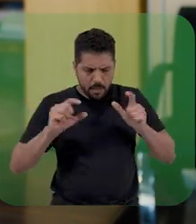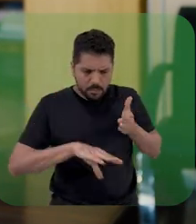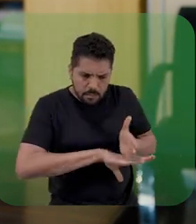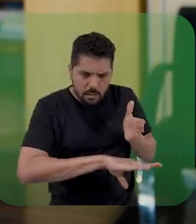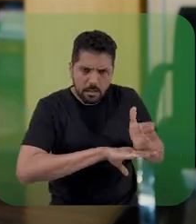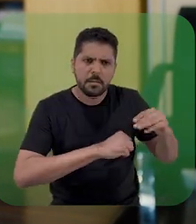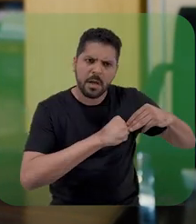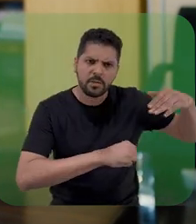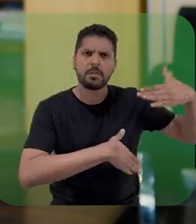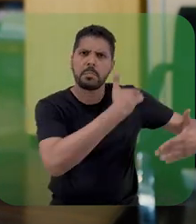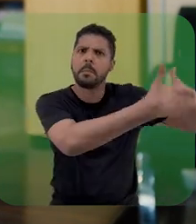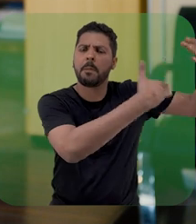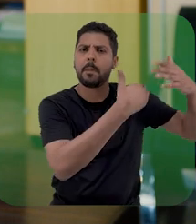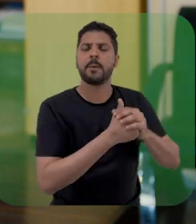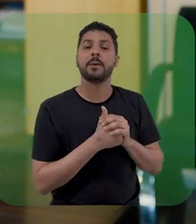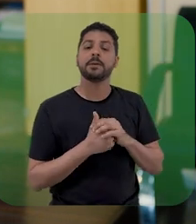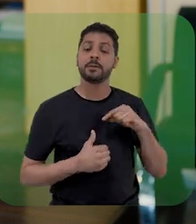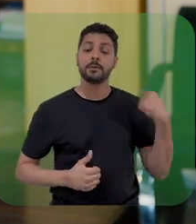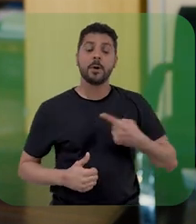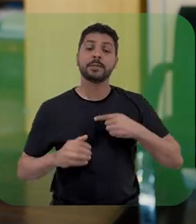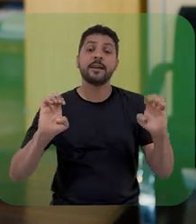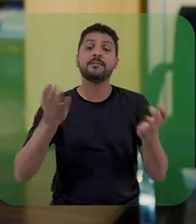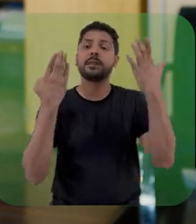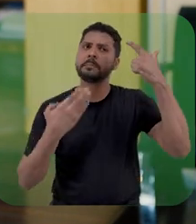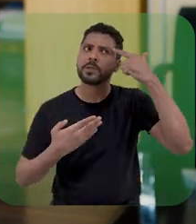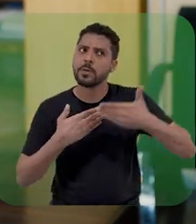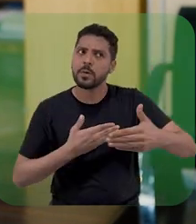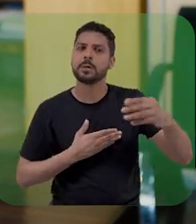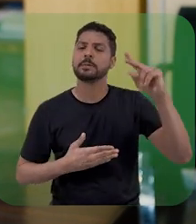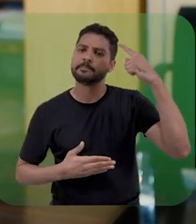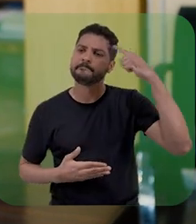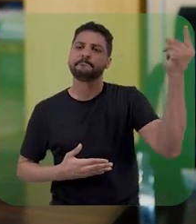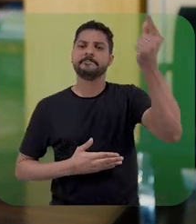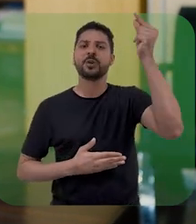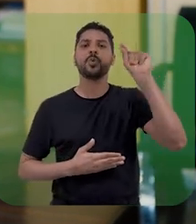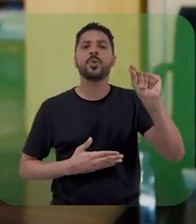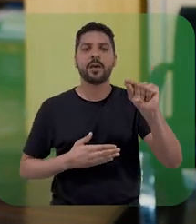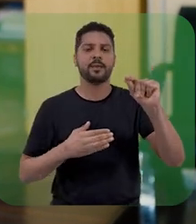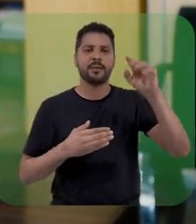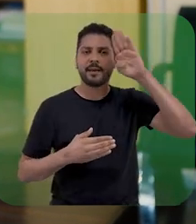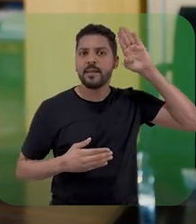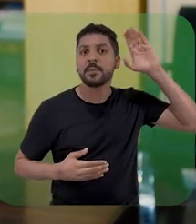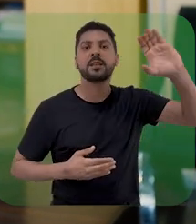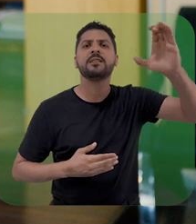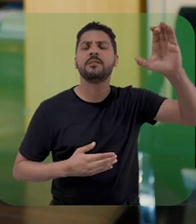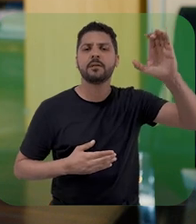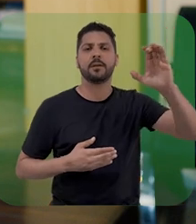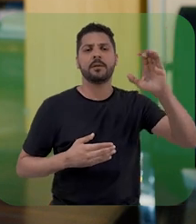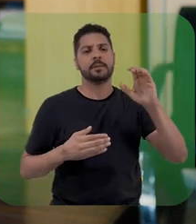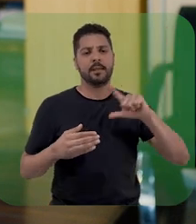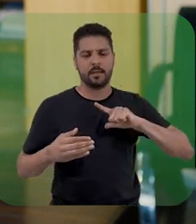-graduação, pensamos também na realização de uma jornada acadêmico-científica, composta por oficinas,